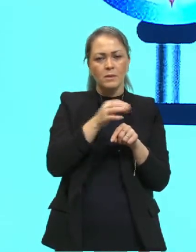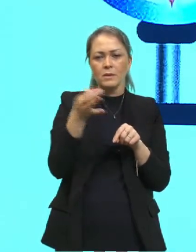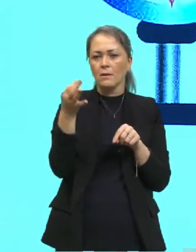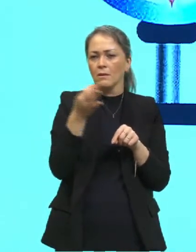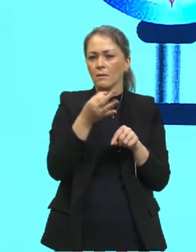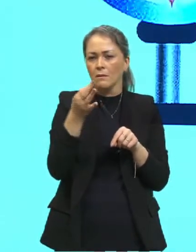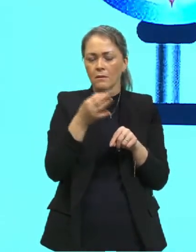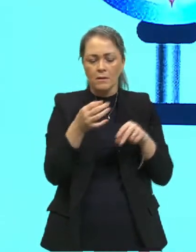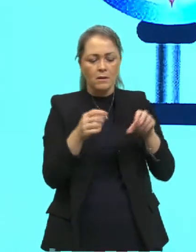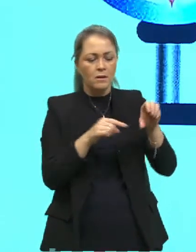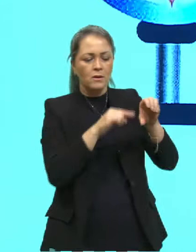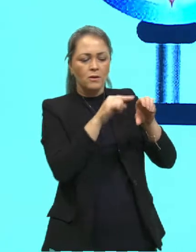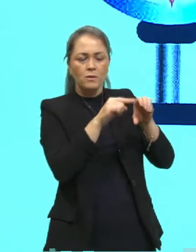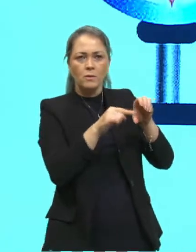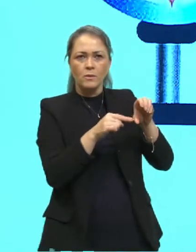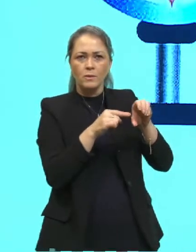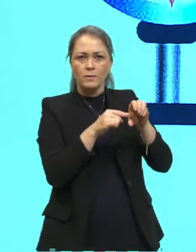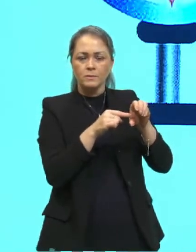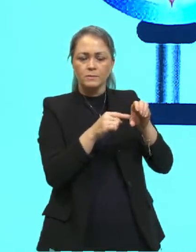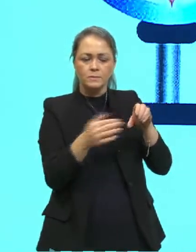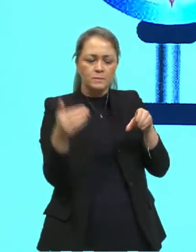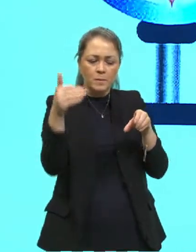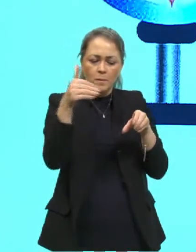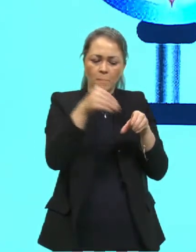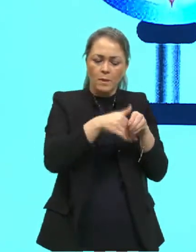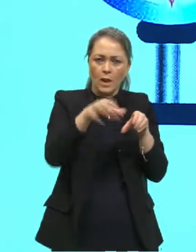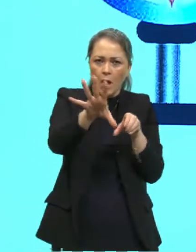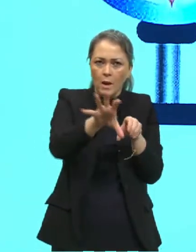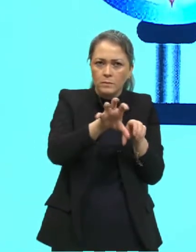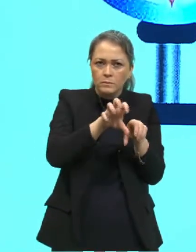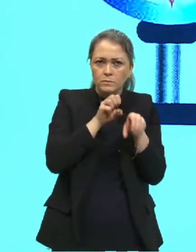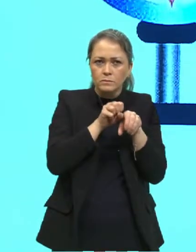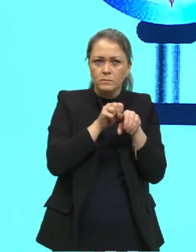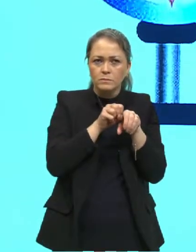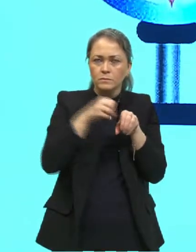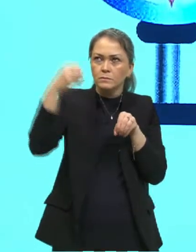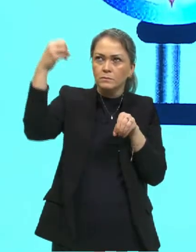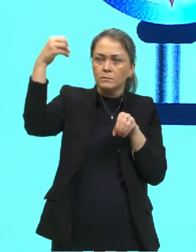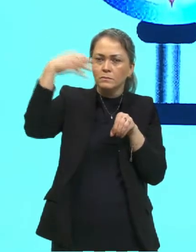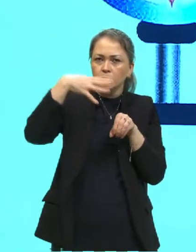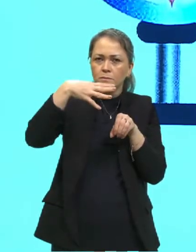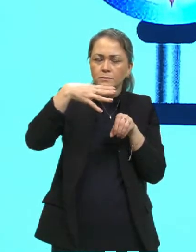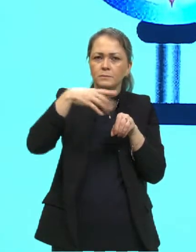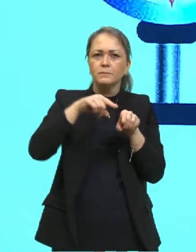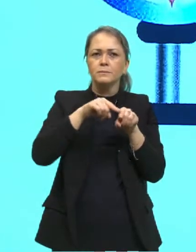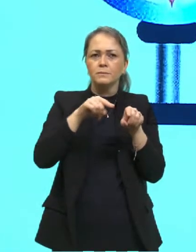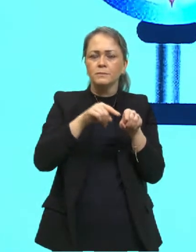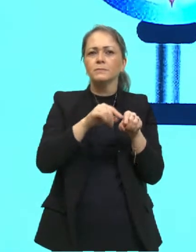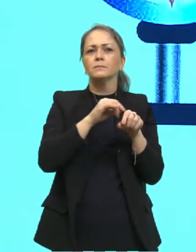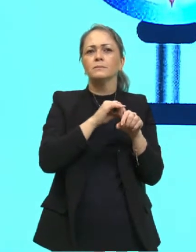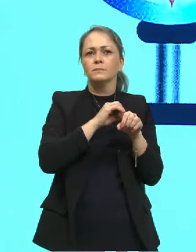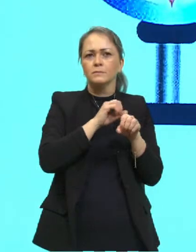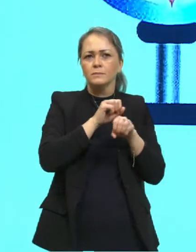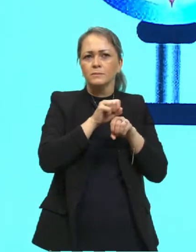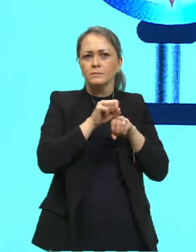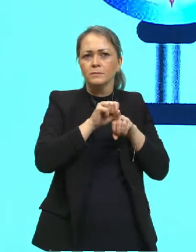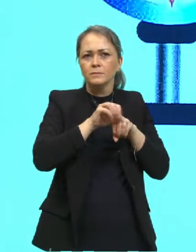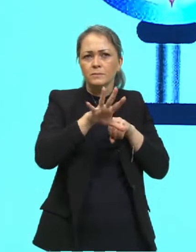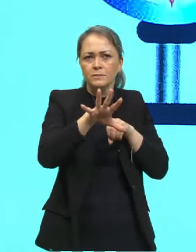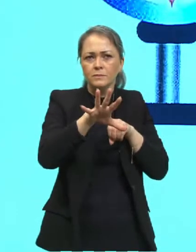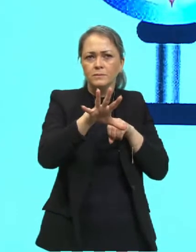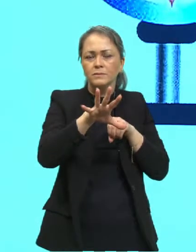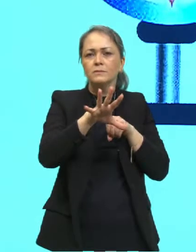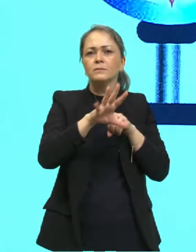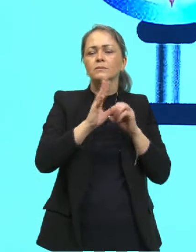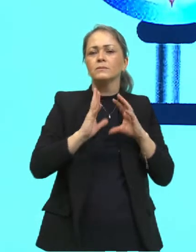orifício aqui, seria o corpo negro que absorve toda a luz e emite toda a luz também perfeitamente.